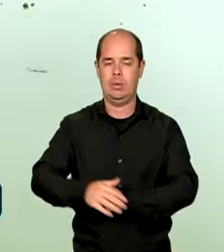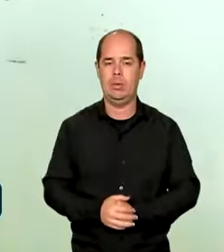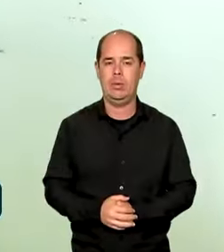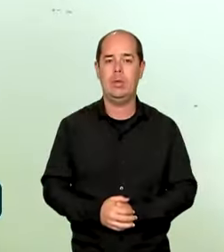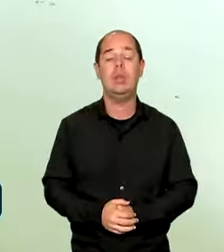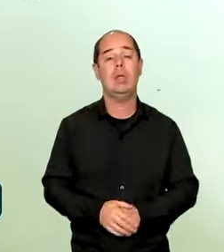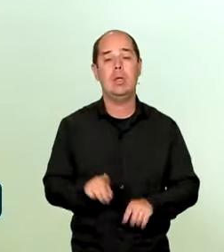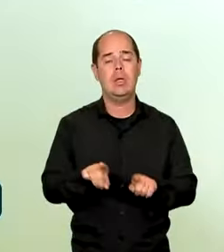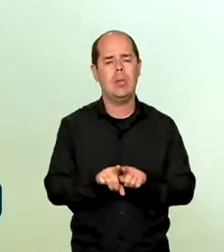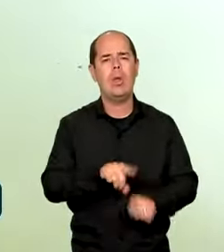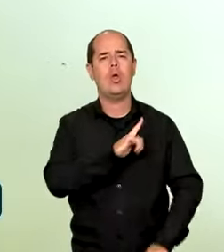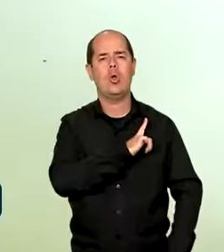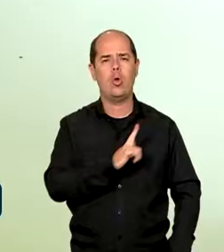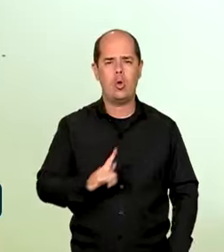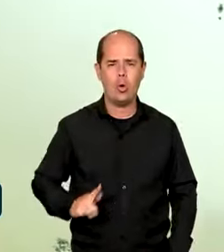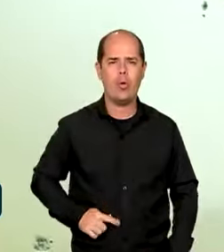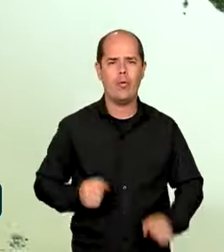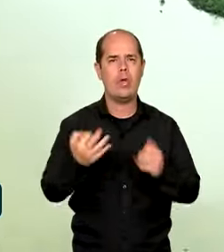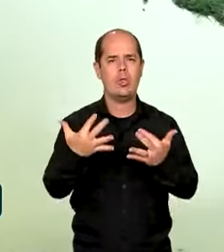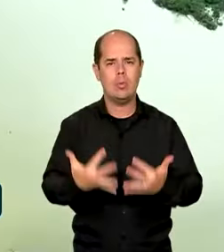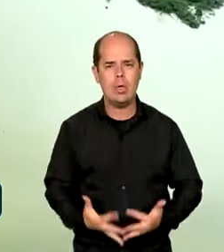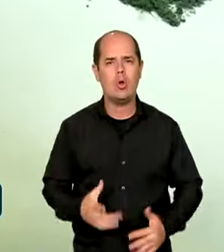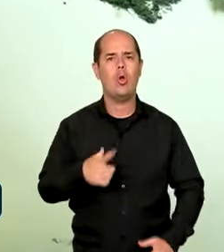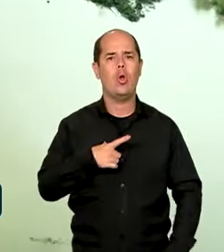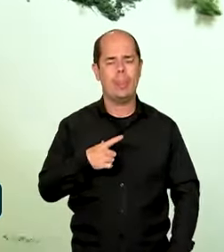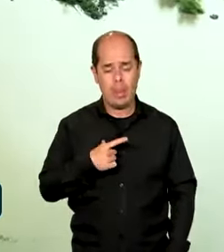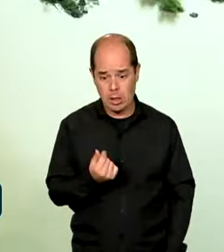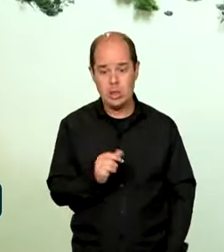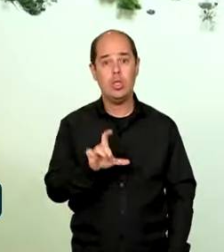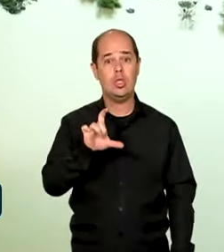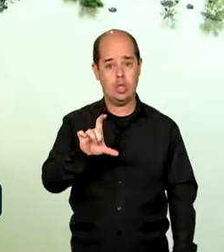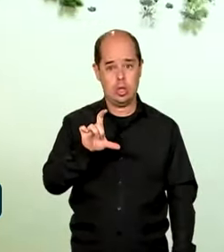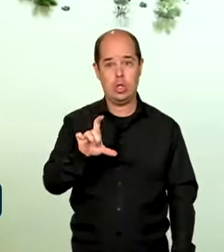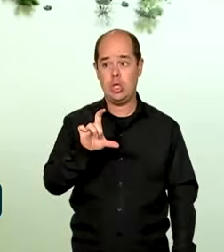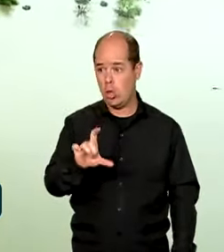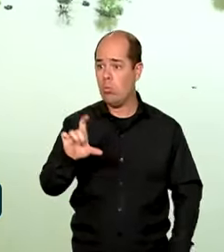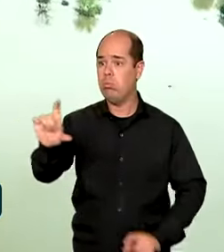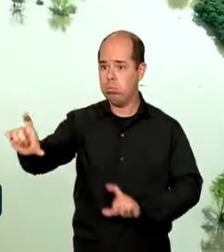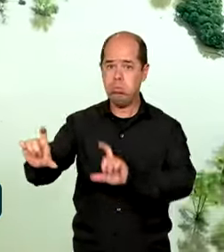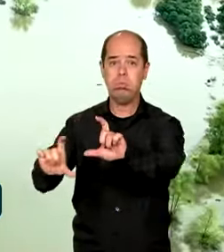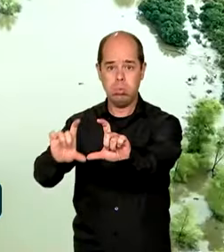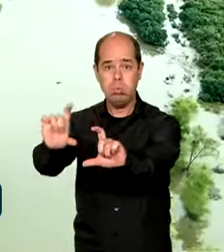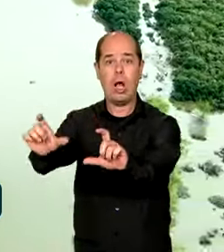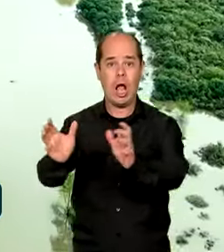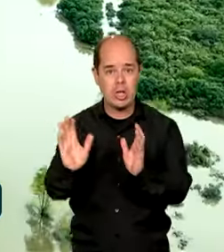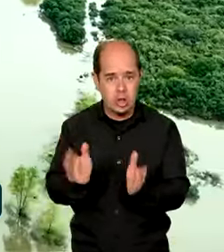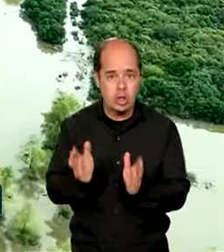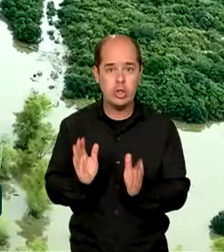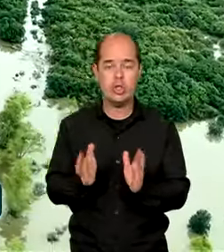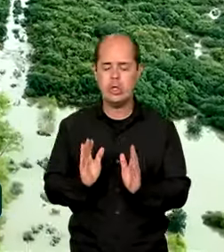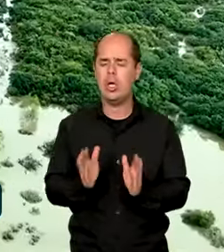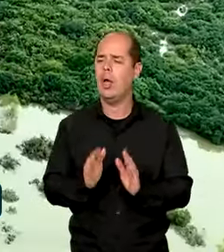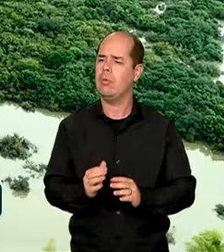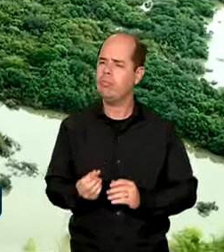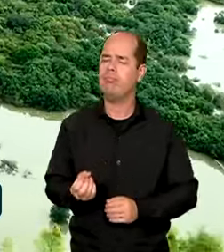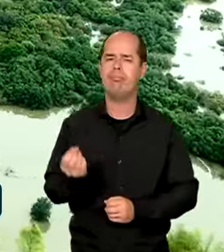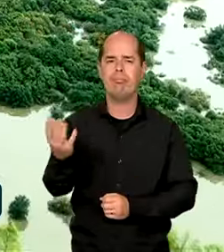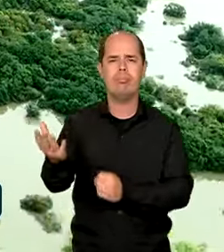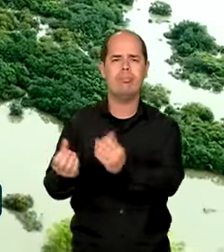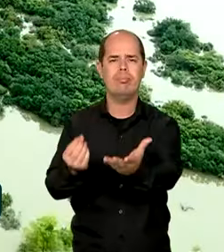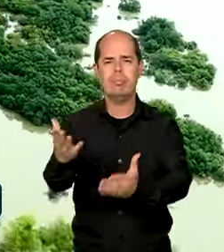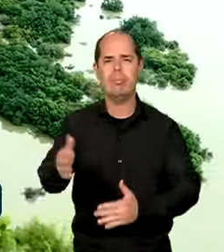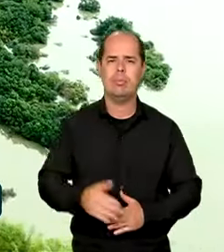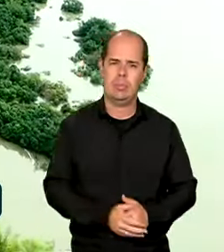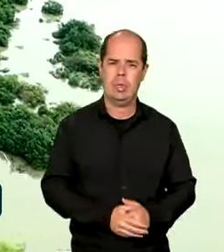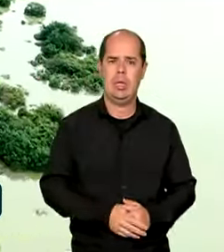federal já tem verba suficiente para atender as cidades atingidas pelas calamidades e emergências. O dinheiro está